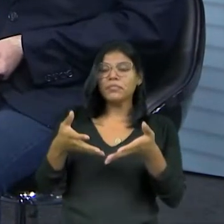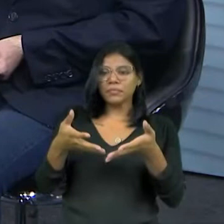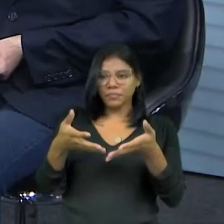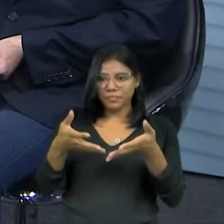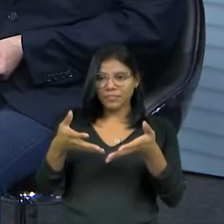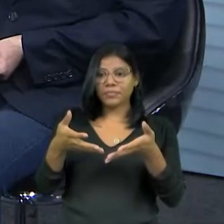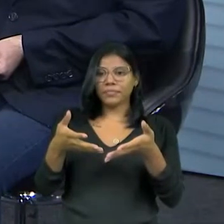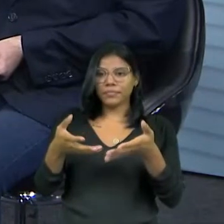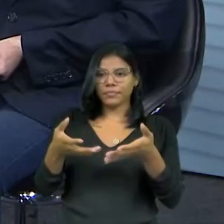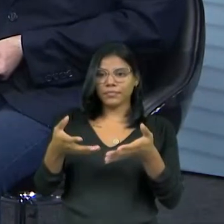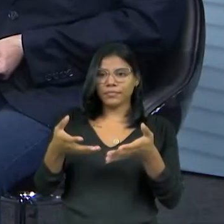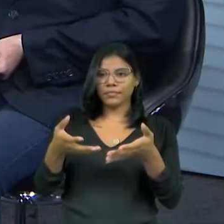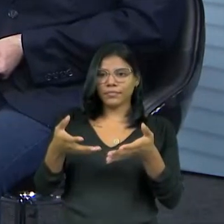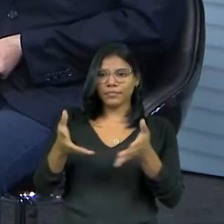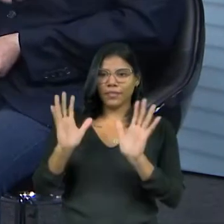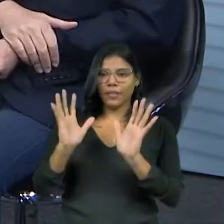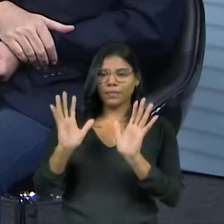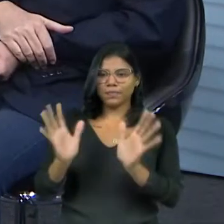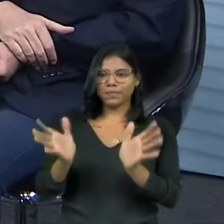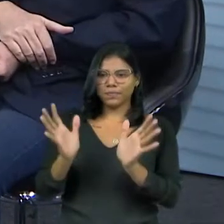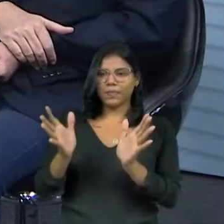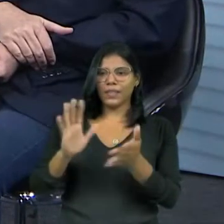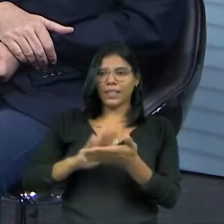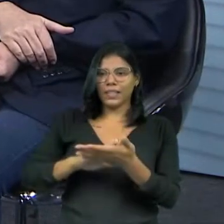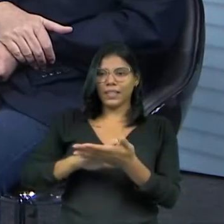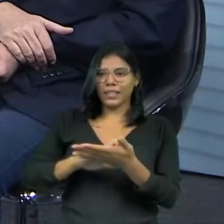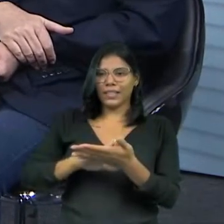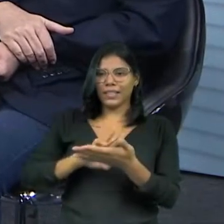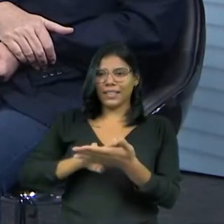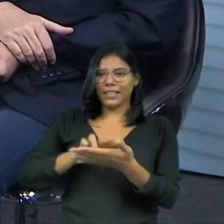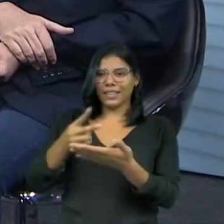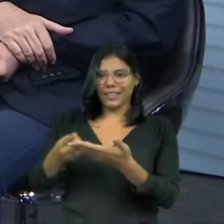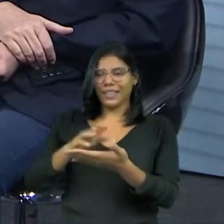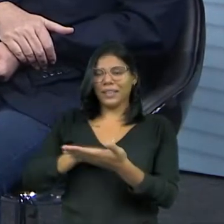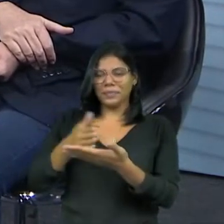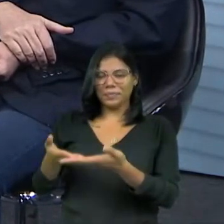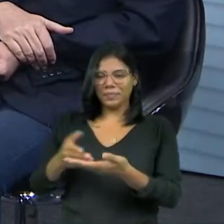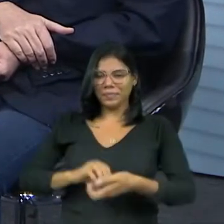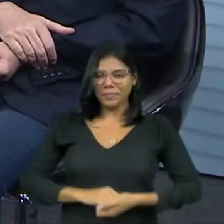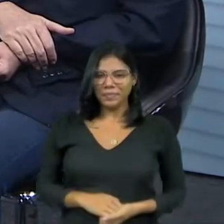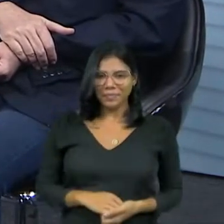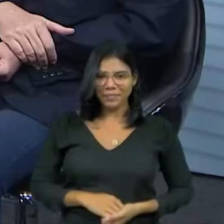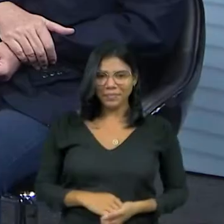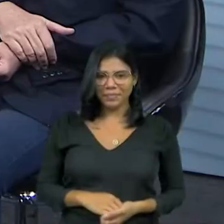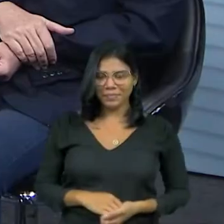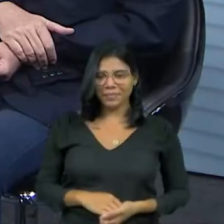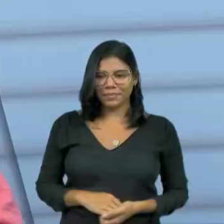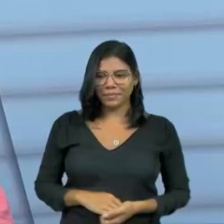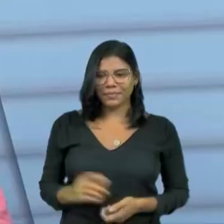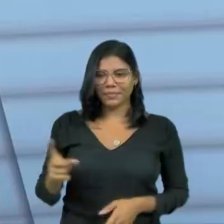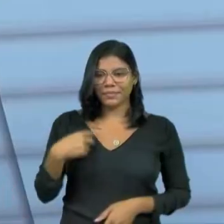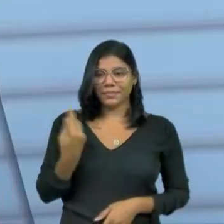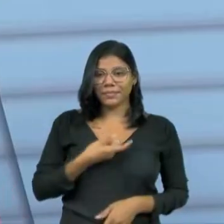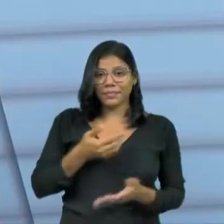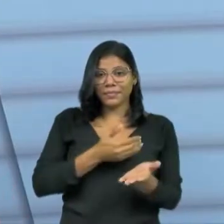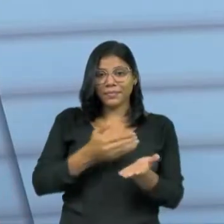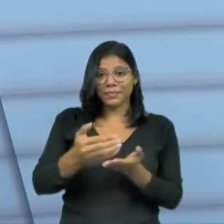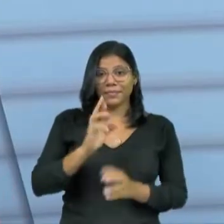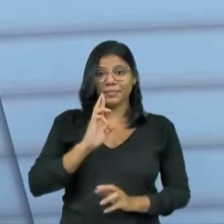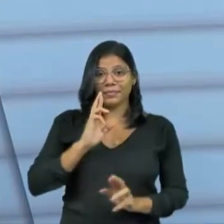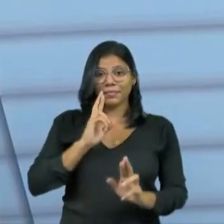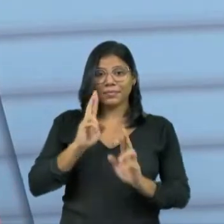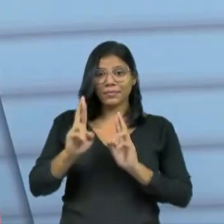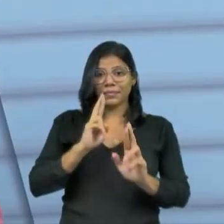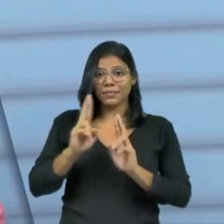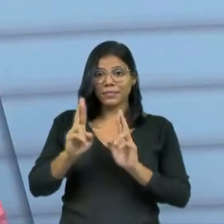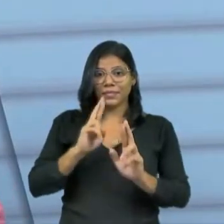linguagem de sinais, linguagem de Libra, não é? E uma mulher, uma mulher eficiente, competente. Inclusive, nós começamos aqui a nossa entrevista e eu esqueci de